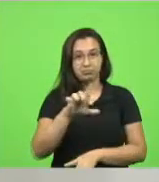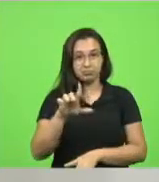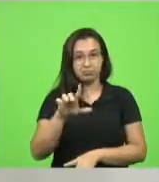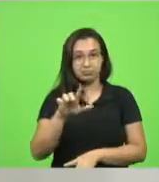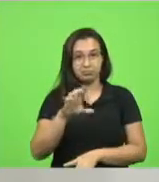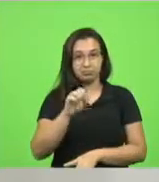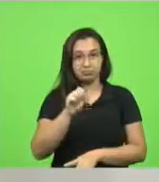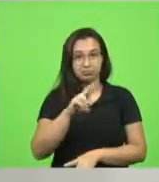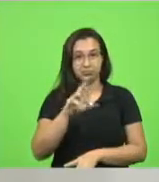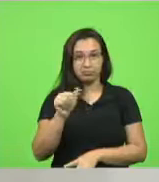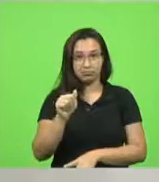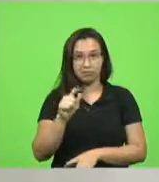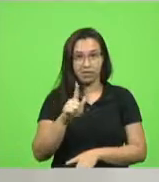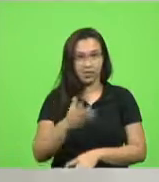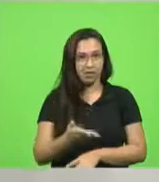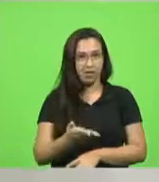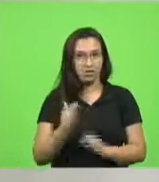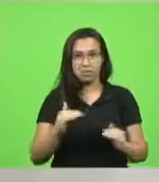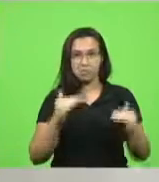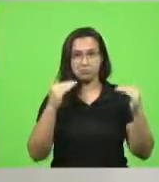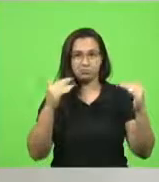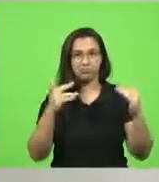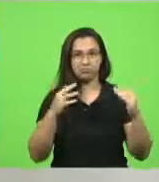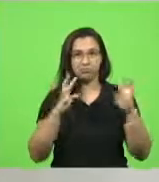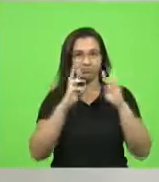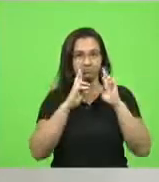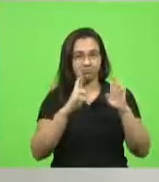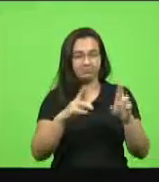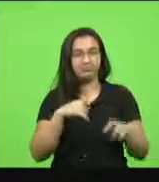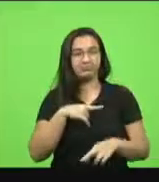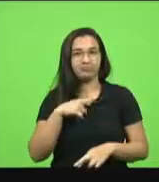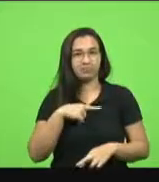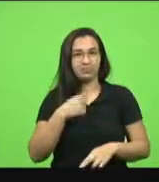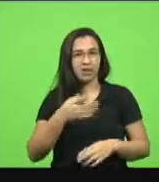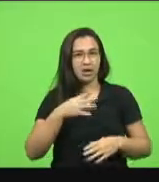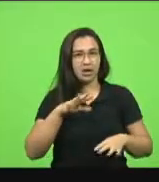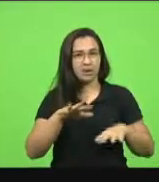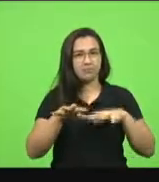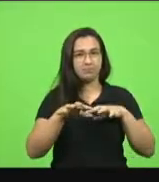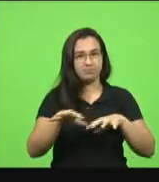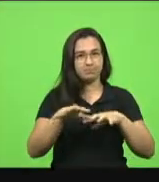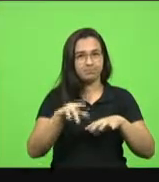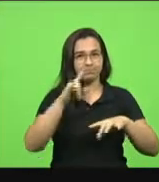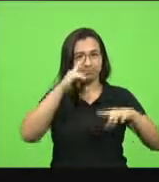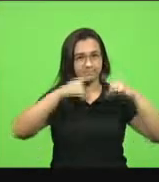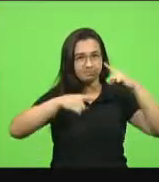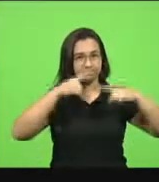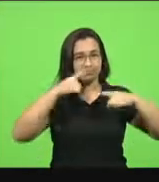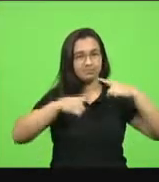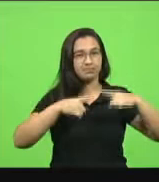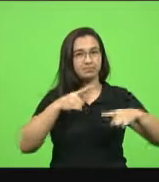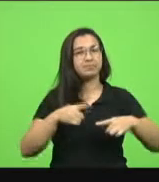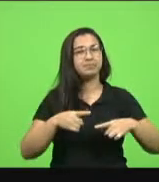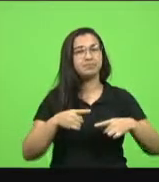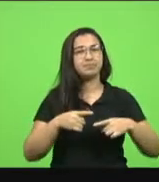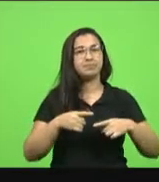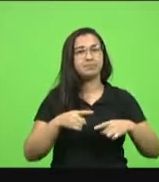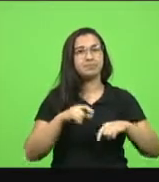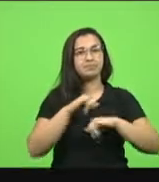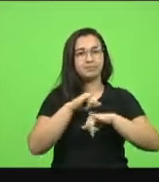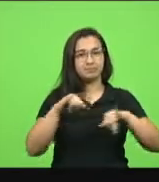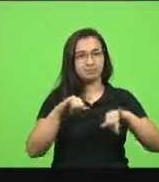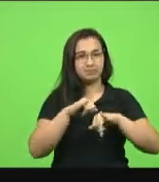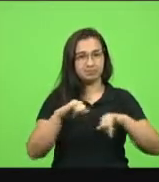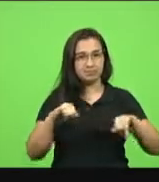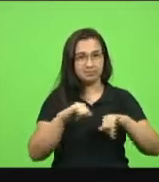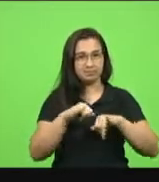respeitadas nesse Brasil. Ele coordena o movimento, campanha nacional pela educação